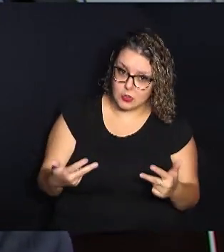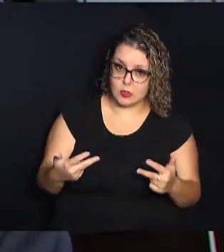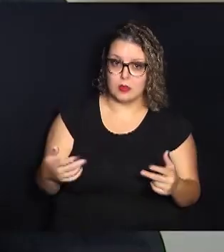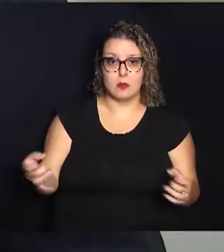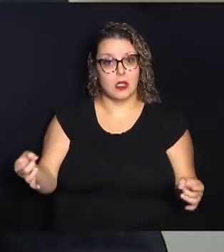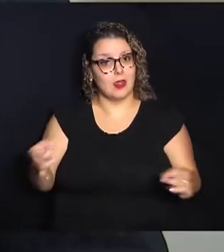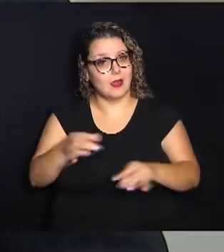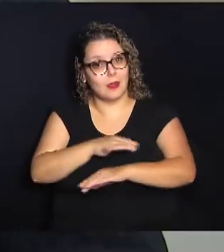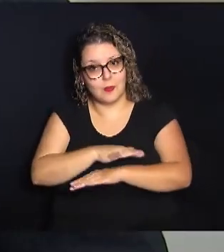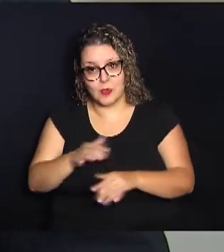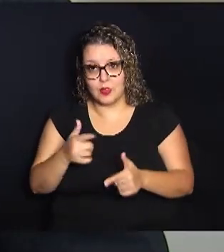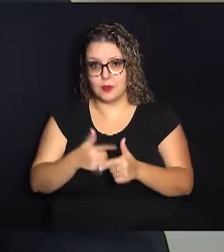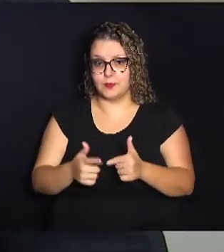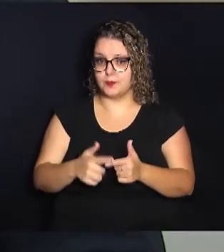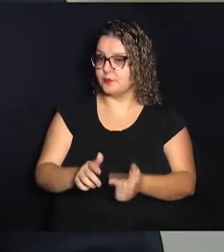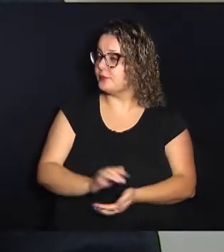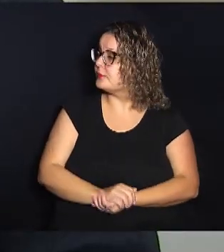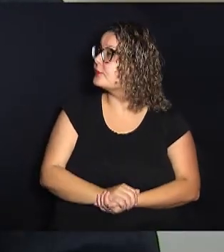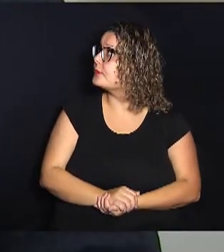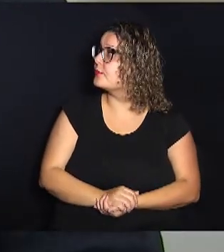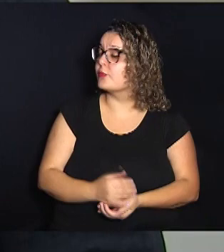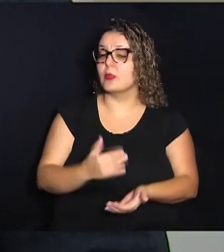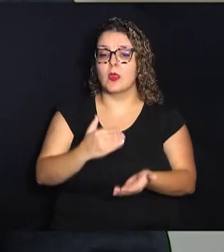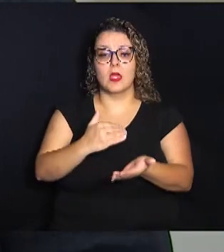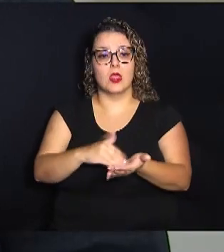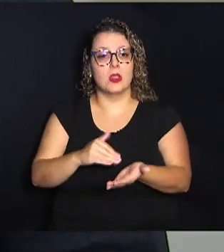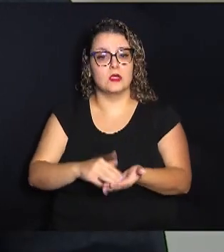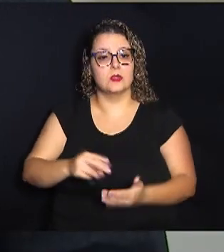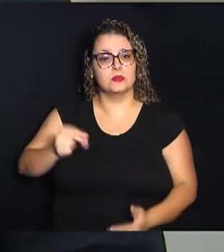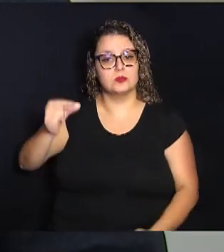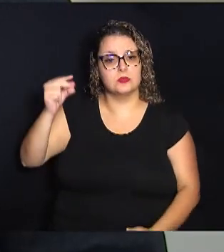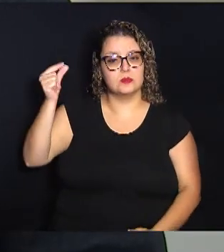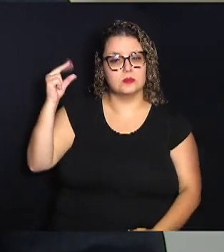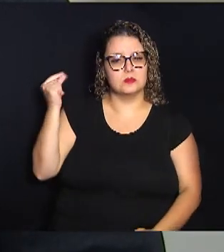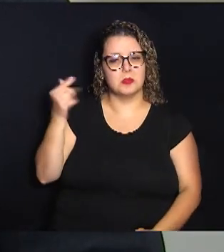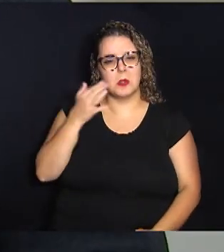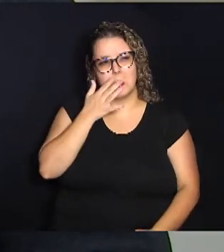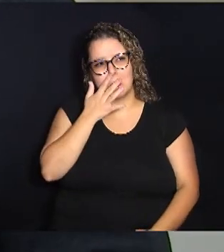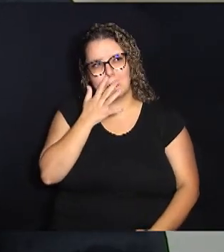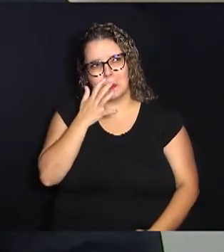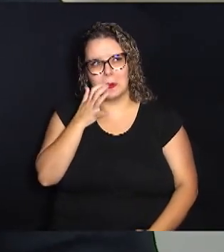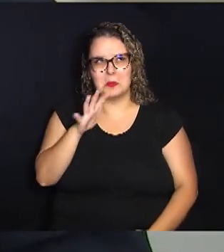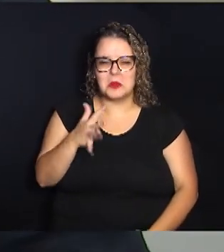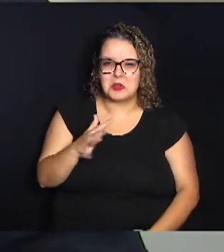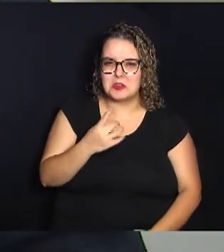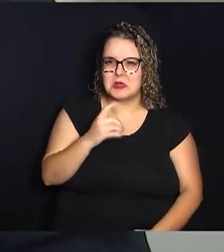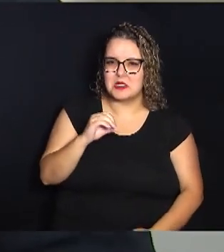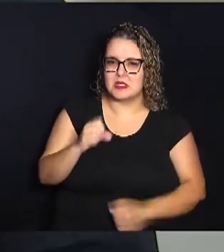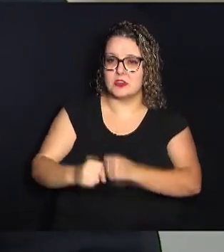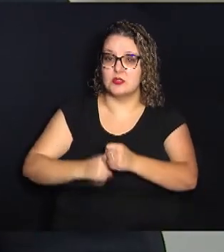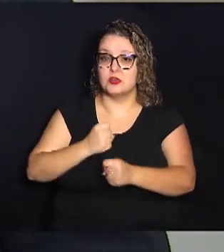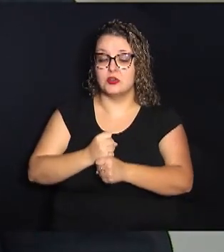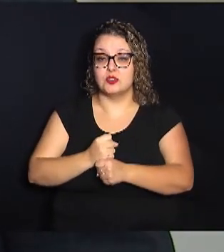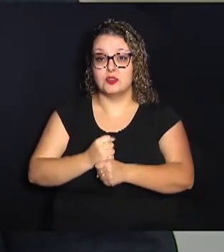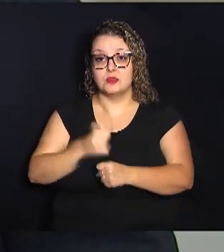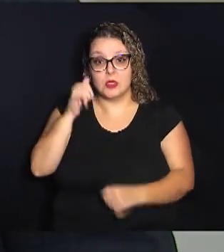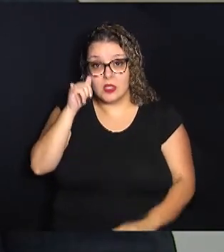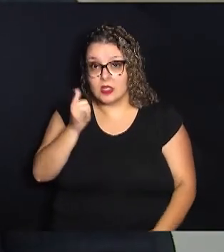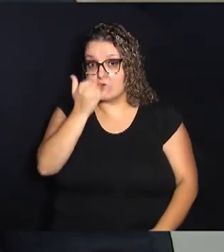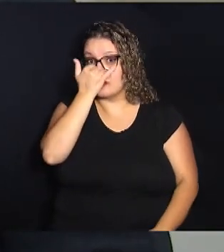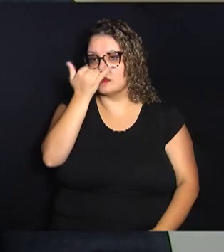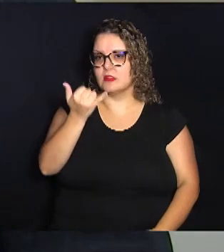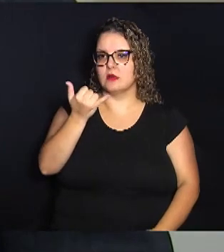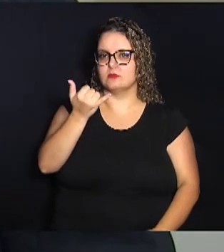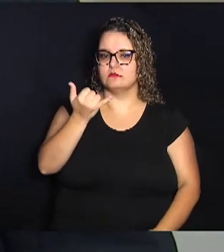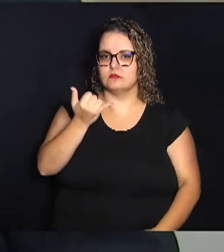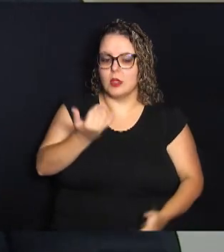situações. A Secretaria tem feito já há bom tempo, há pelo menos quase 10 anos, um trabalho de prevenção. Esse trabalho de prevenção